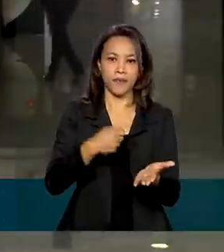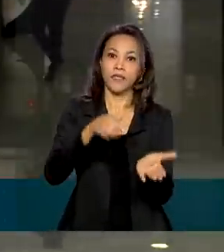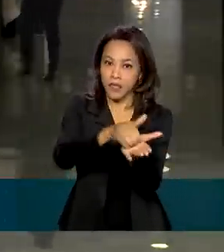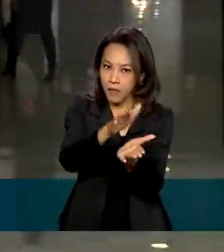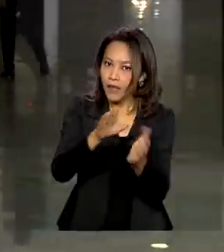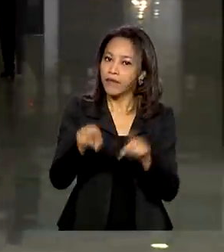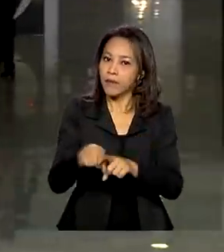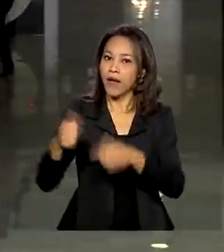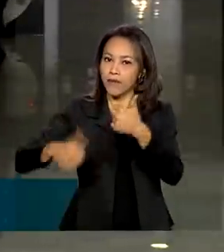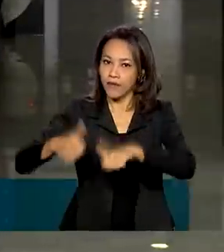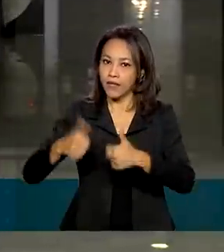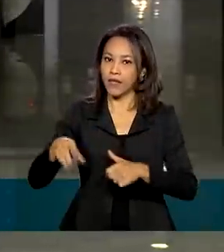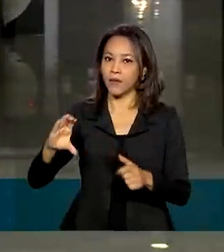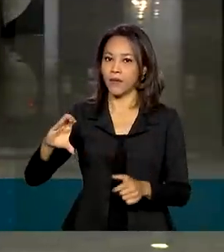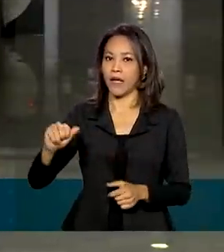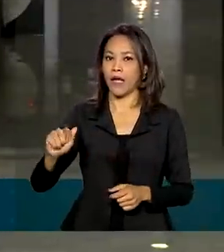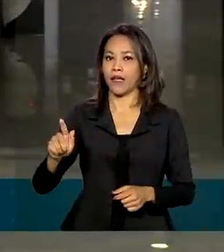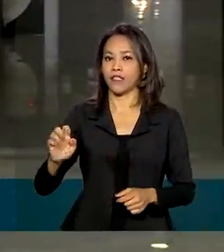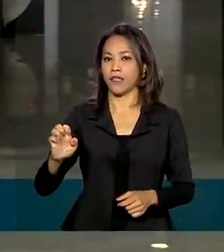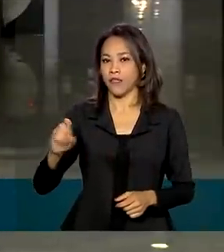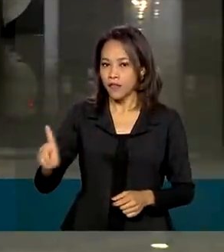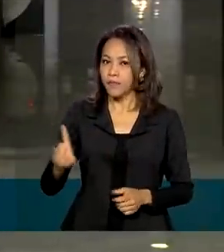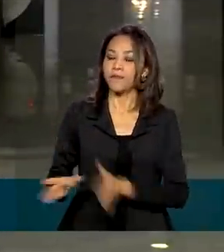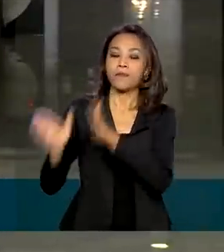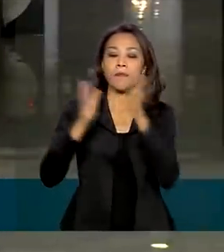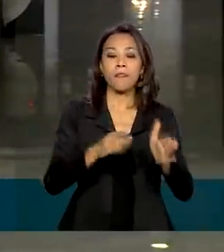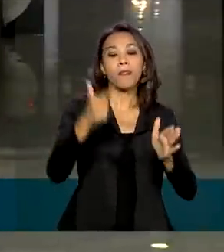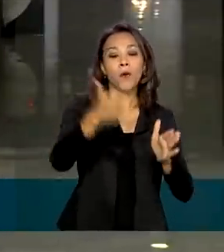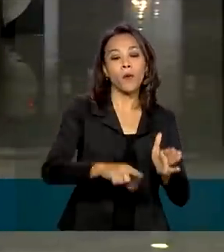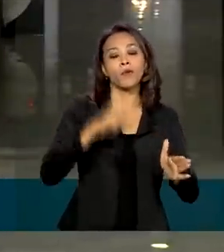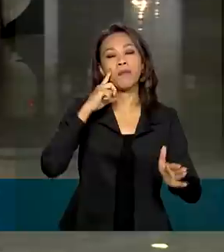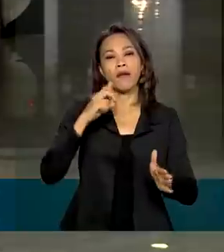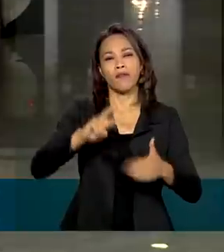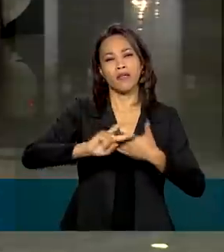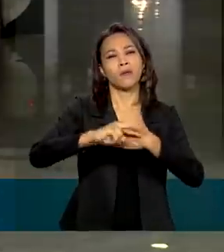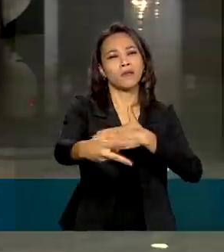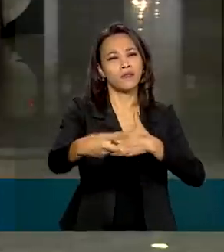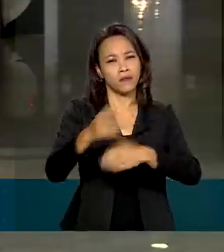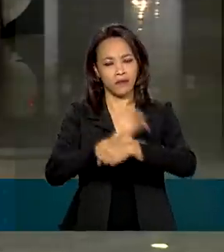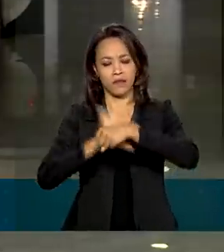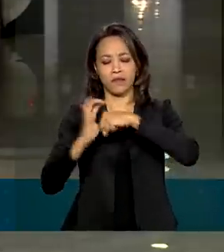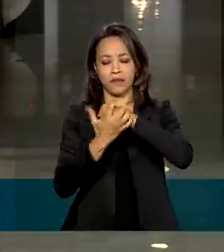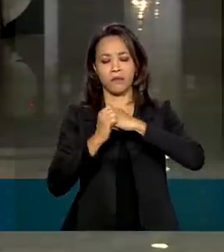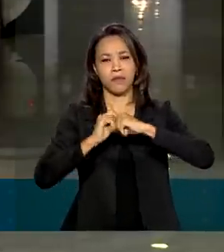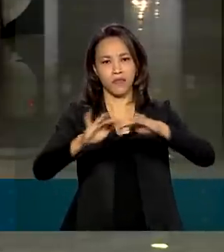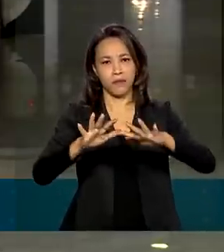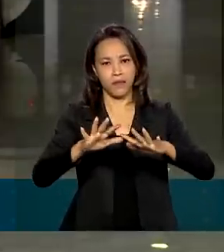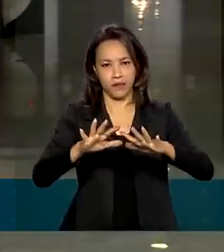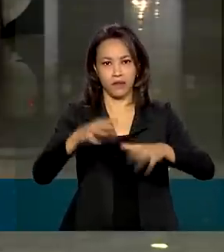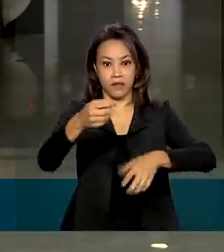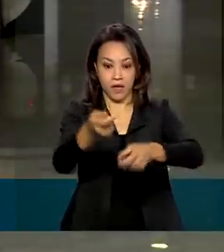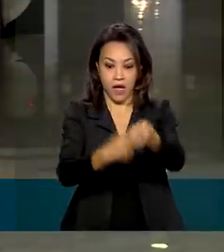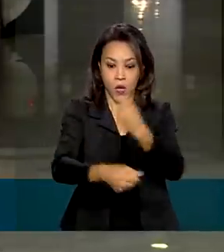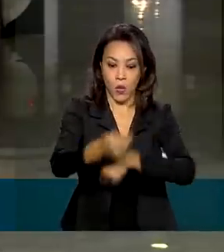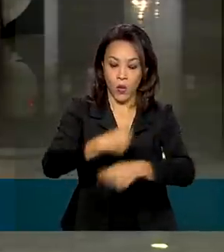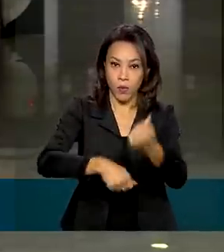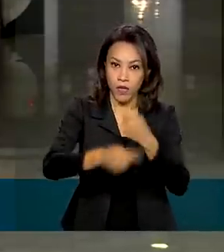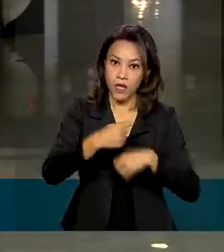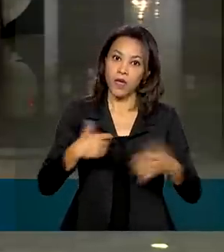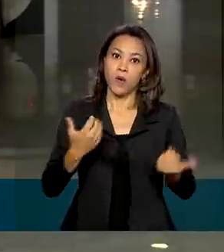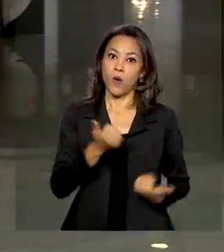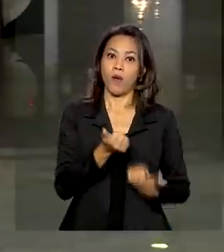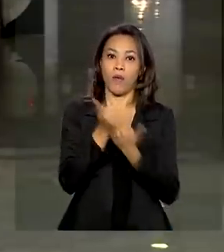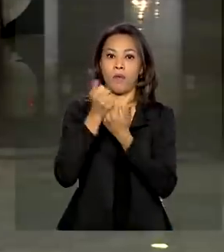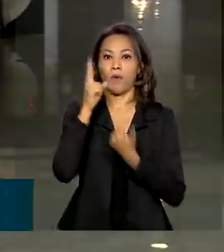medidas do governo para mitigar os efeitos da pandemia na economia têm mostrado resultados. O auxílio emergencial já